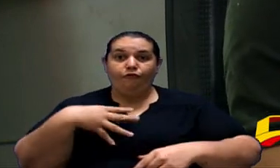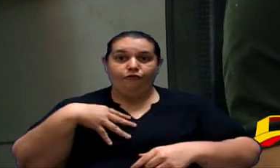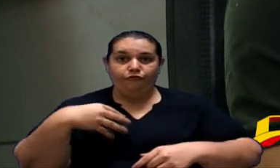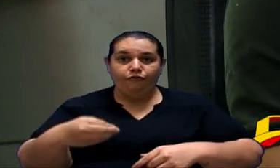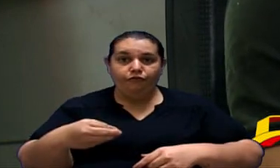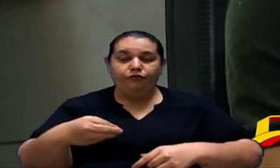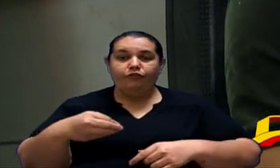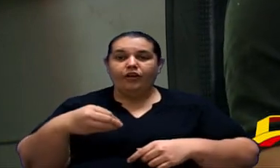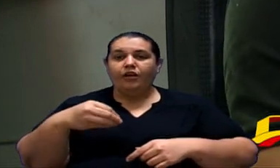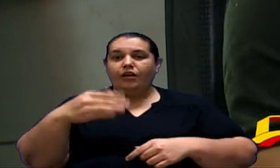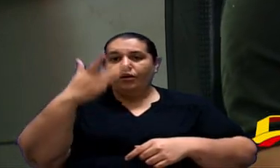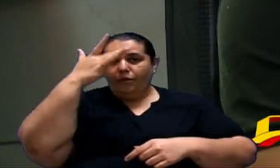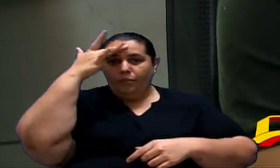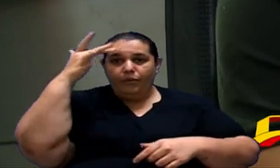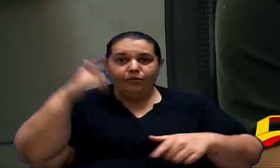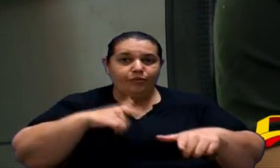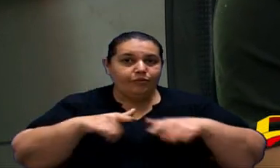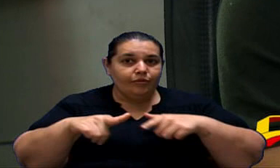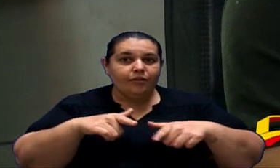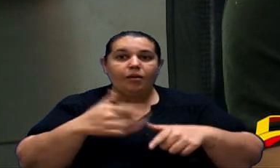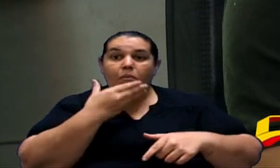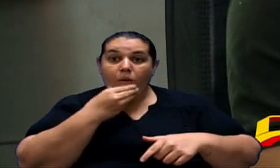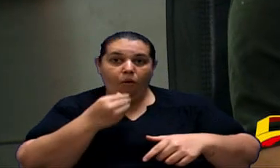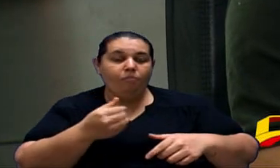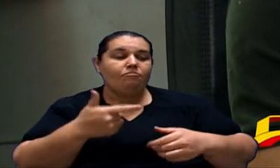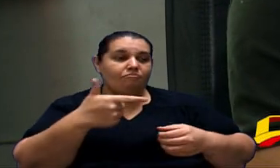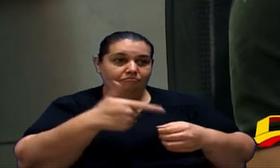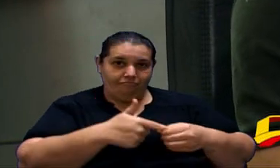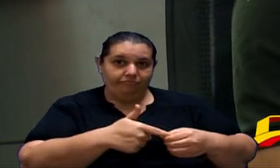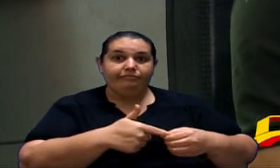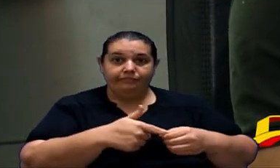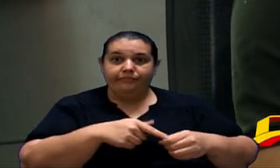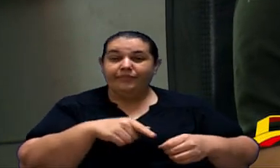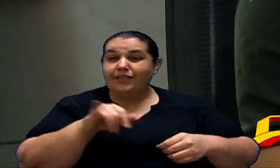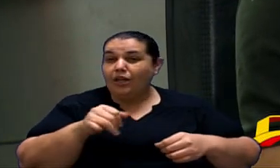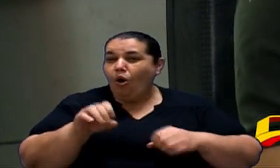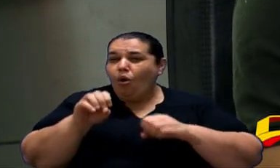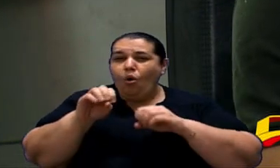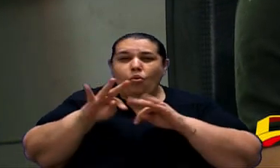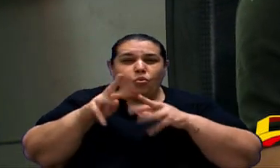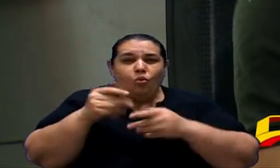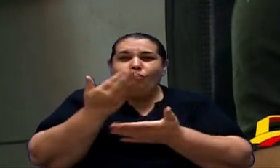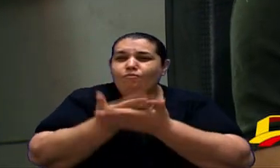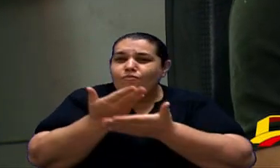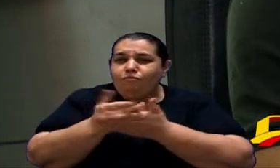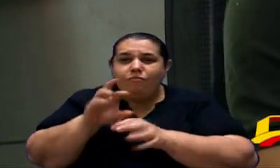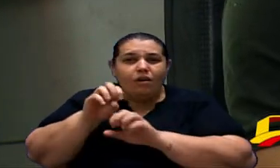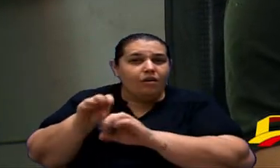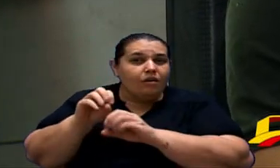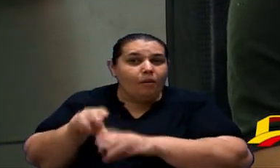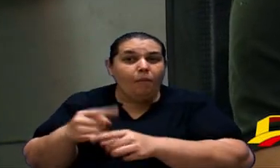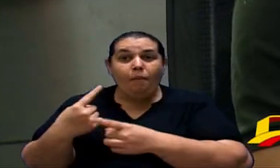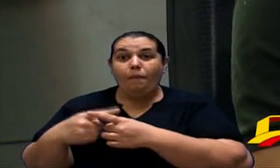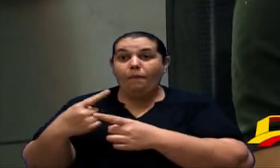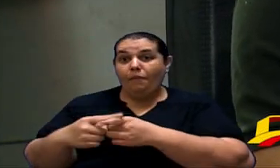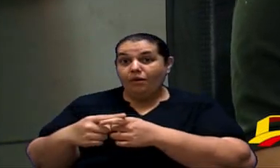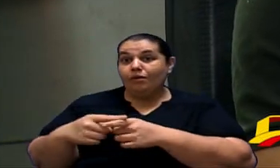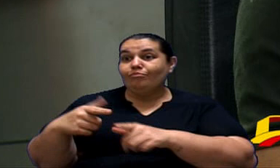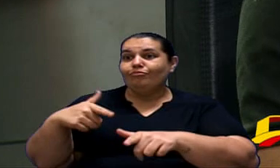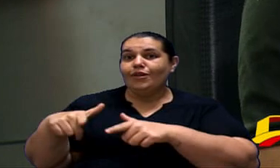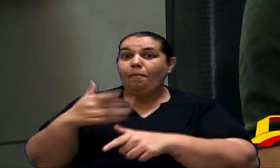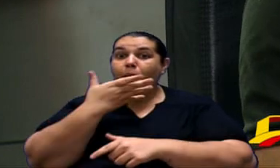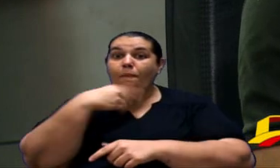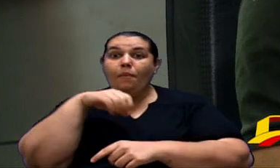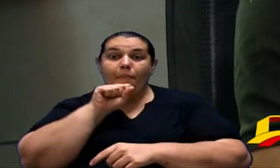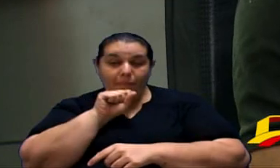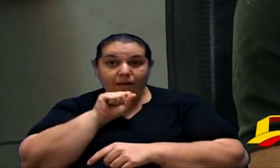eu não sou frentista, mas eu fui criado por um. Todos os meus ensinos, tudo o eu conquistei até hoje foi por conta do trabalho